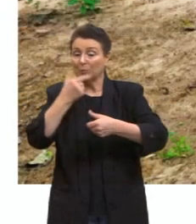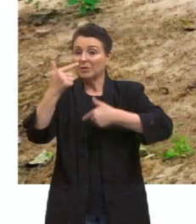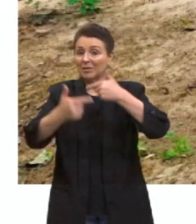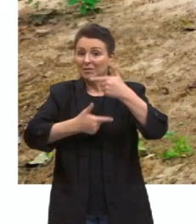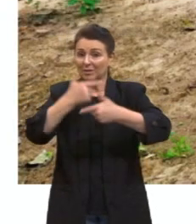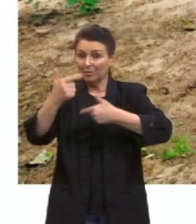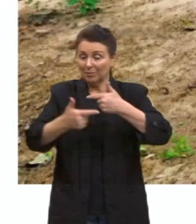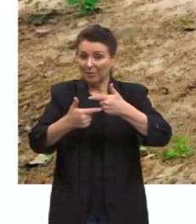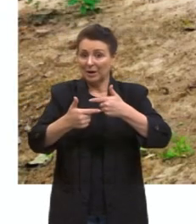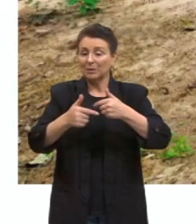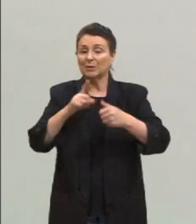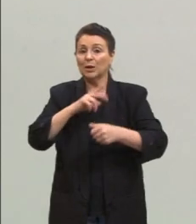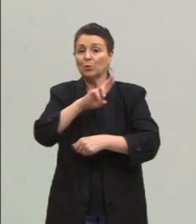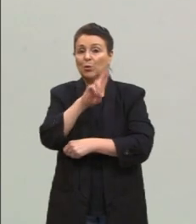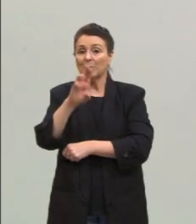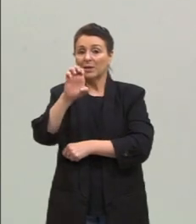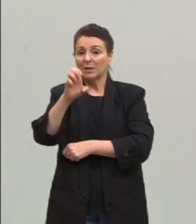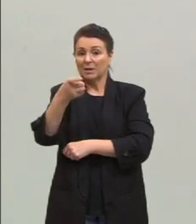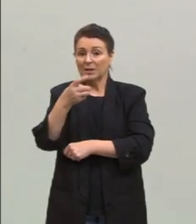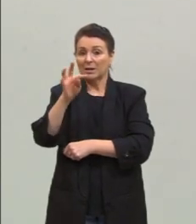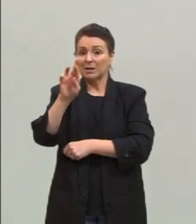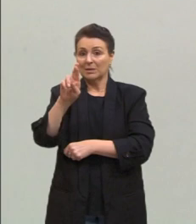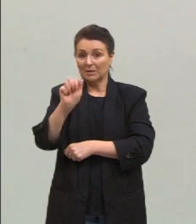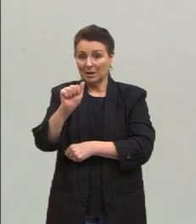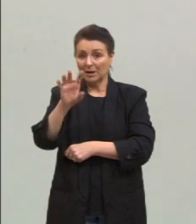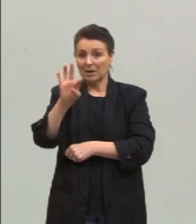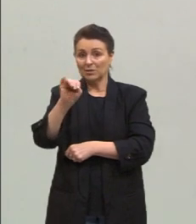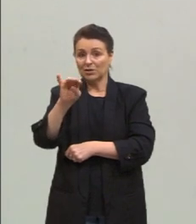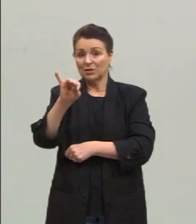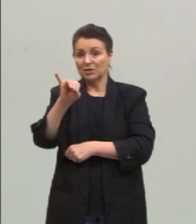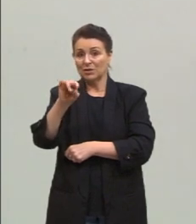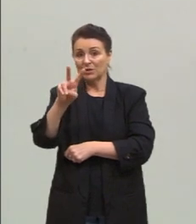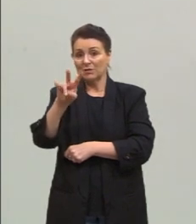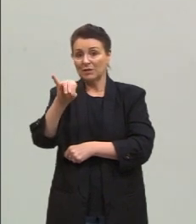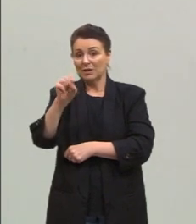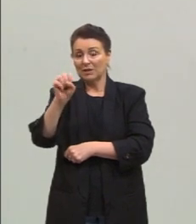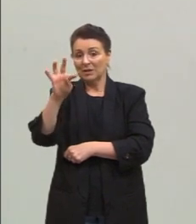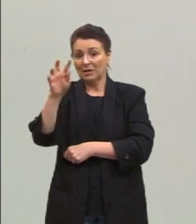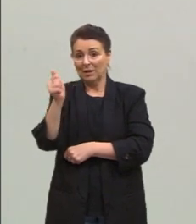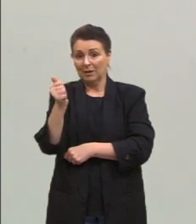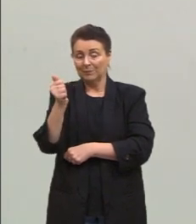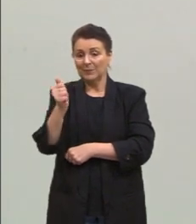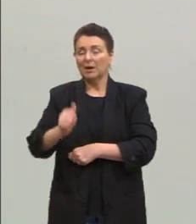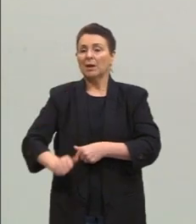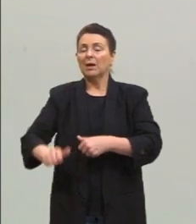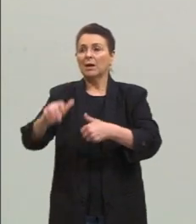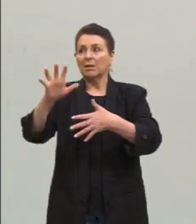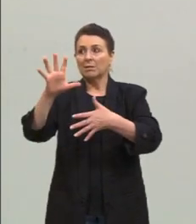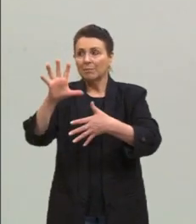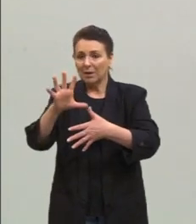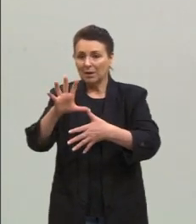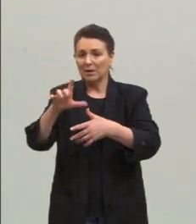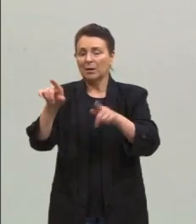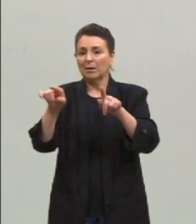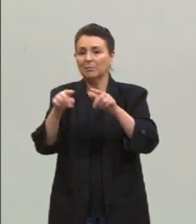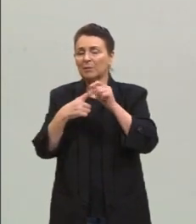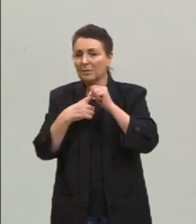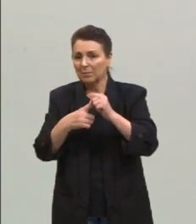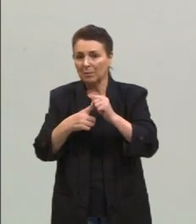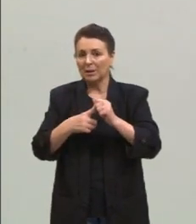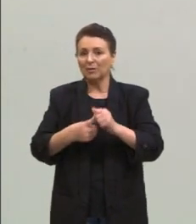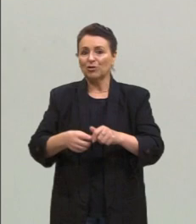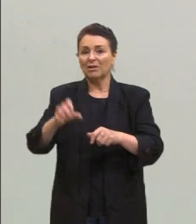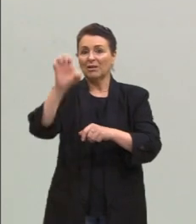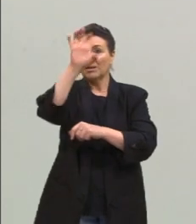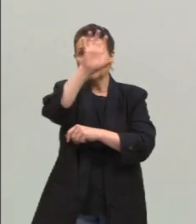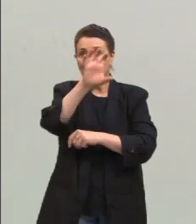extrativistas, eles extraem um recurso natural. E na América, ali na região amazônica, esses trabalhadores foram muito